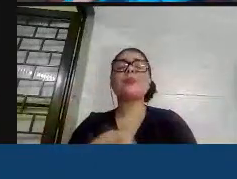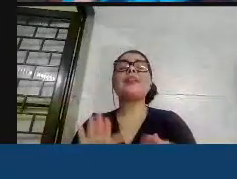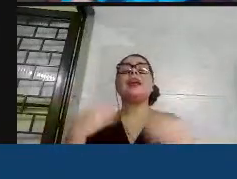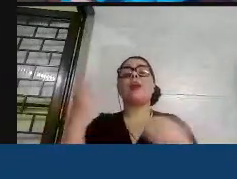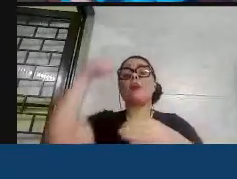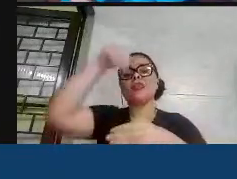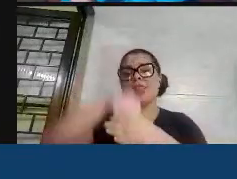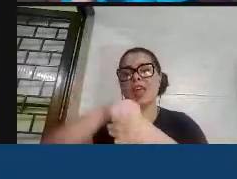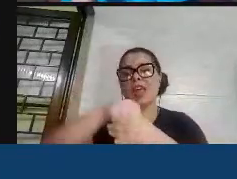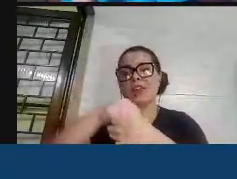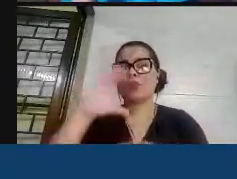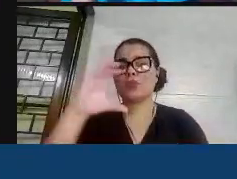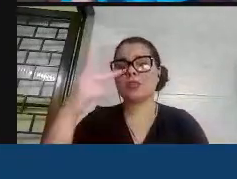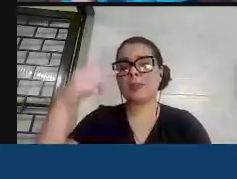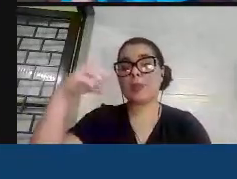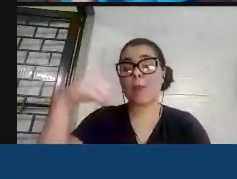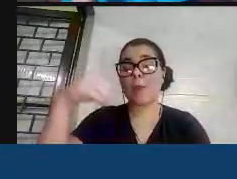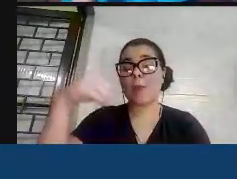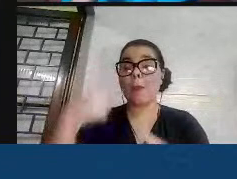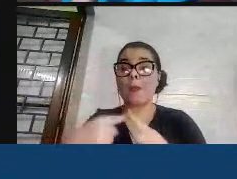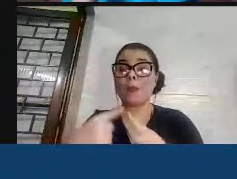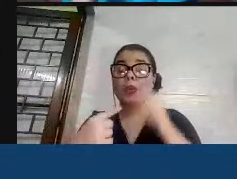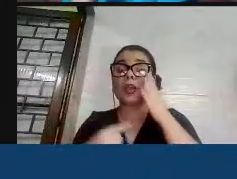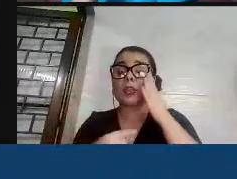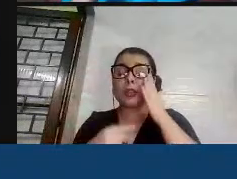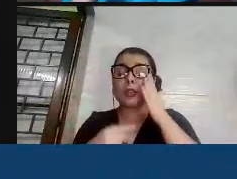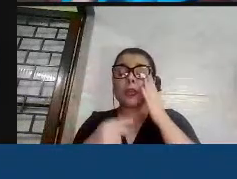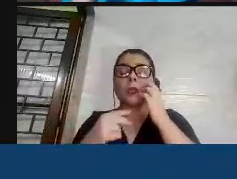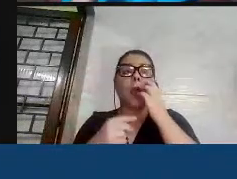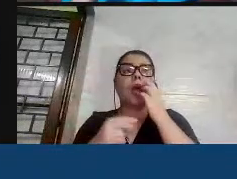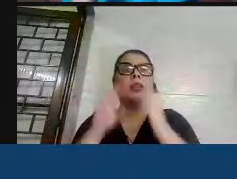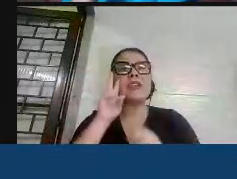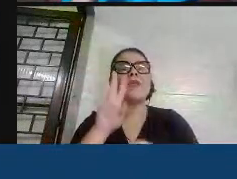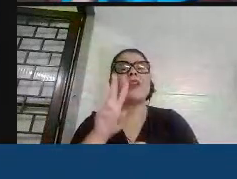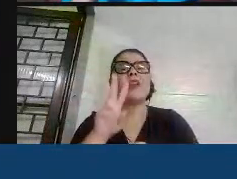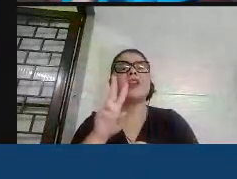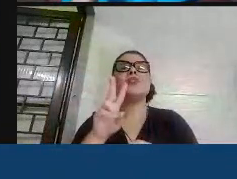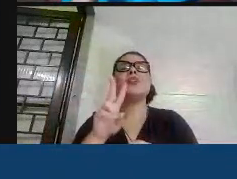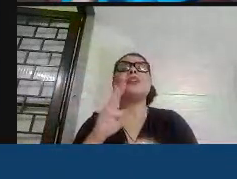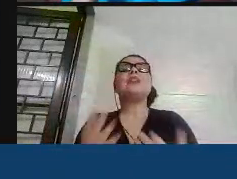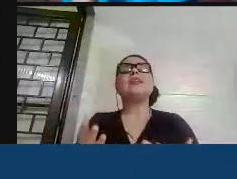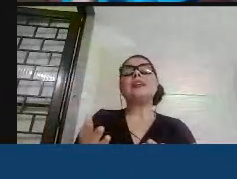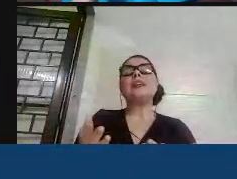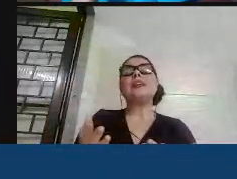universo tão mágico porque eu estava vendo o professor Molina aí dizer, o Sérgio dizendo também,